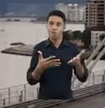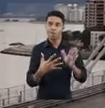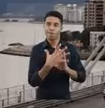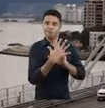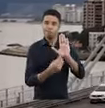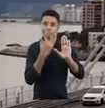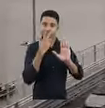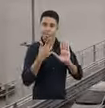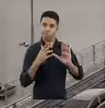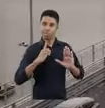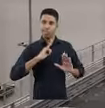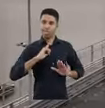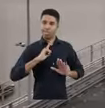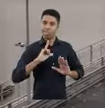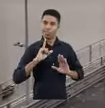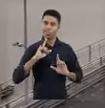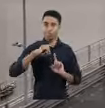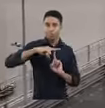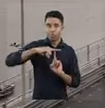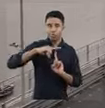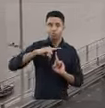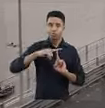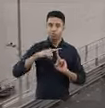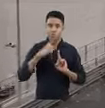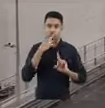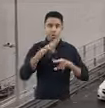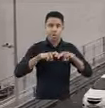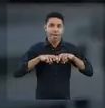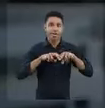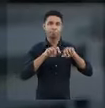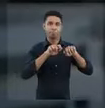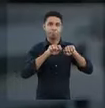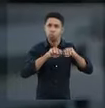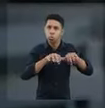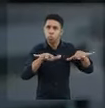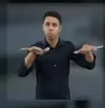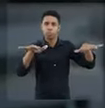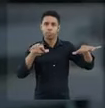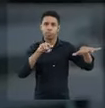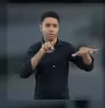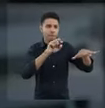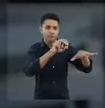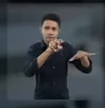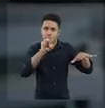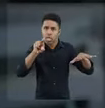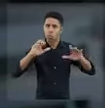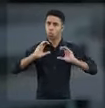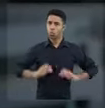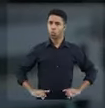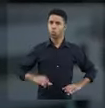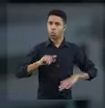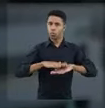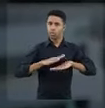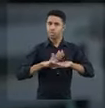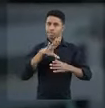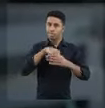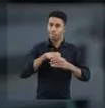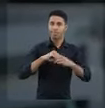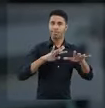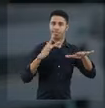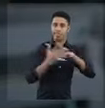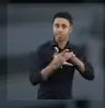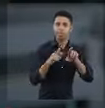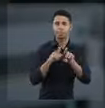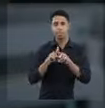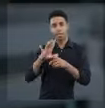principalmente pela sua maior repercussão e pelo maior alcance destas condutas, por vezes se valendo de redes sociais, de